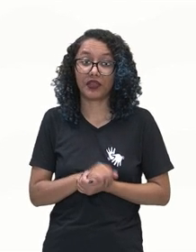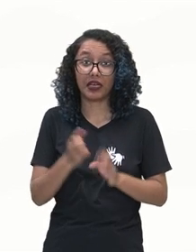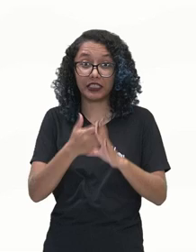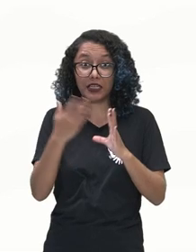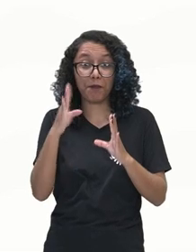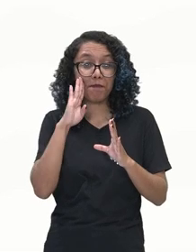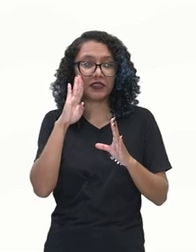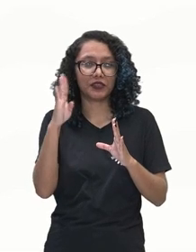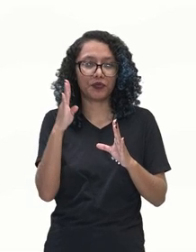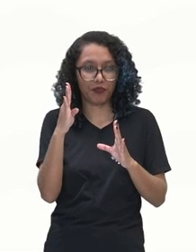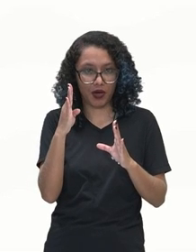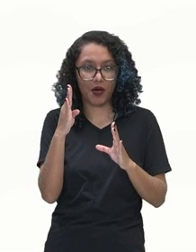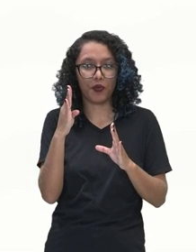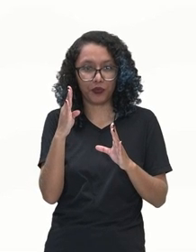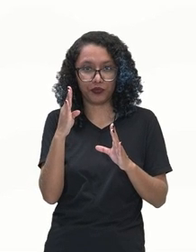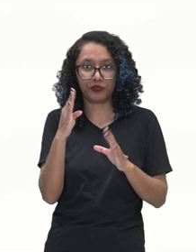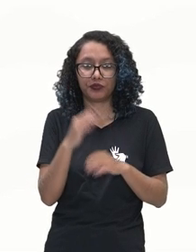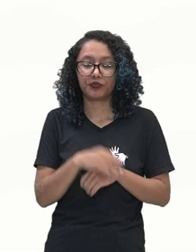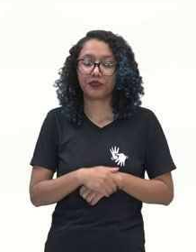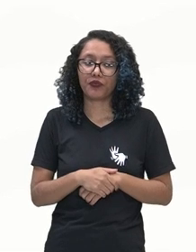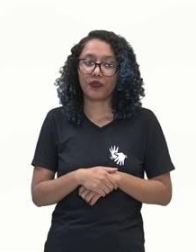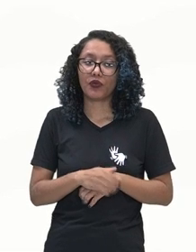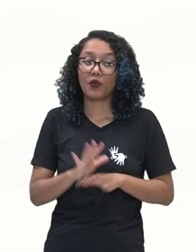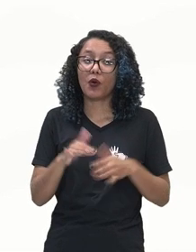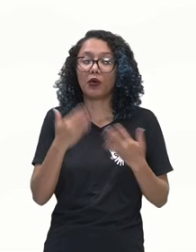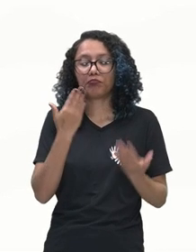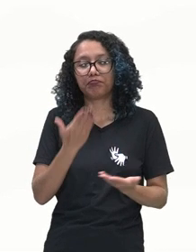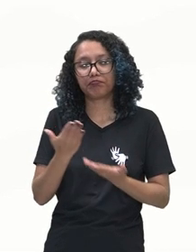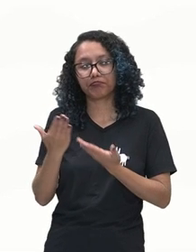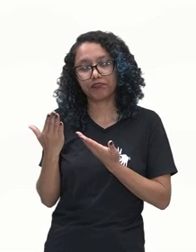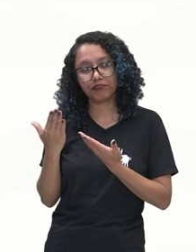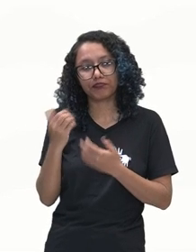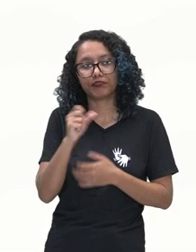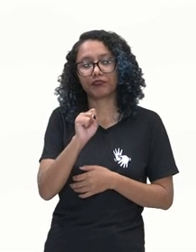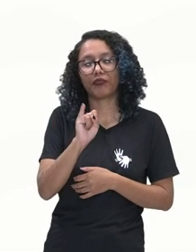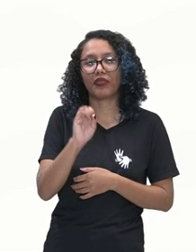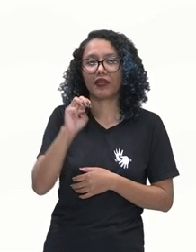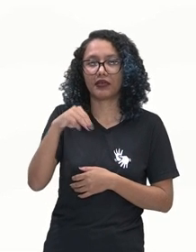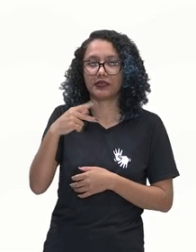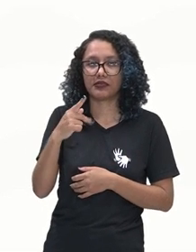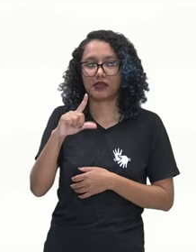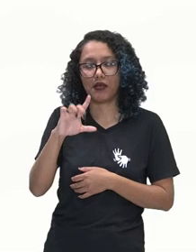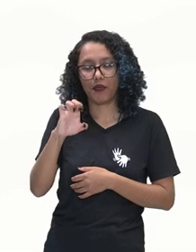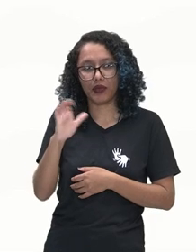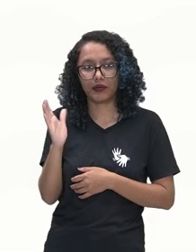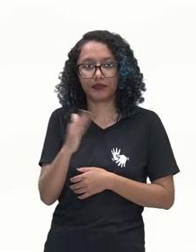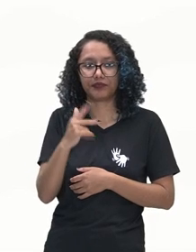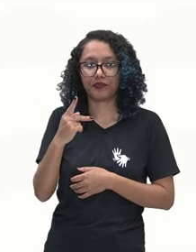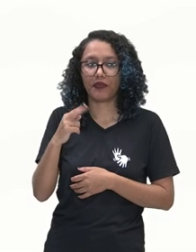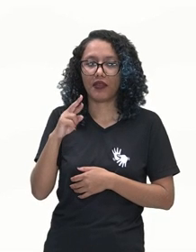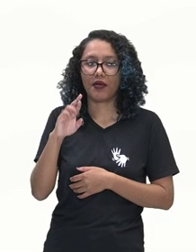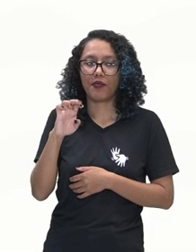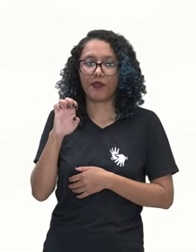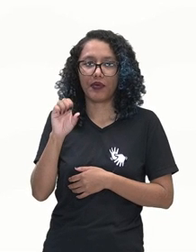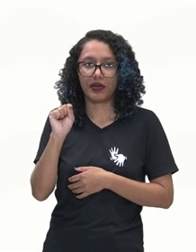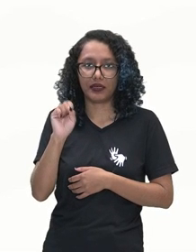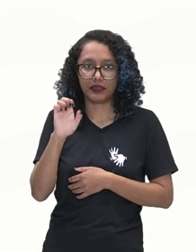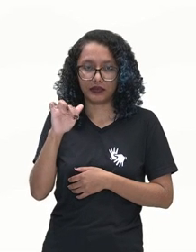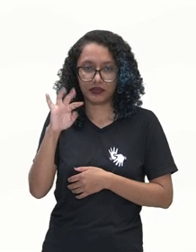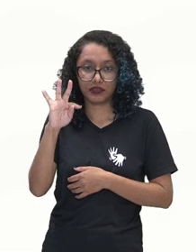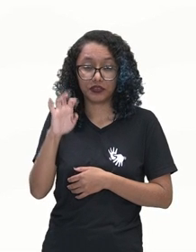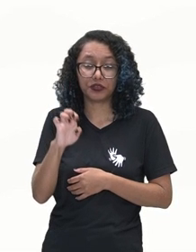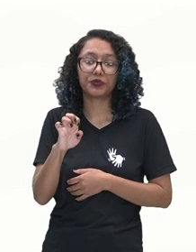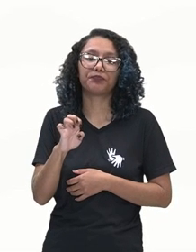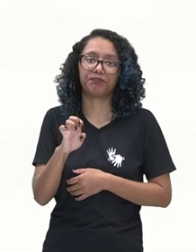present de um texto, onde ele vem aí falando sobre fatos, ok? Um outro que eu quero mostrar para vocês aqui